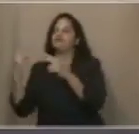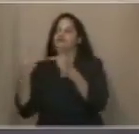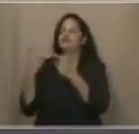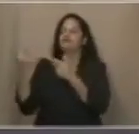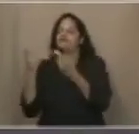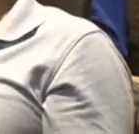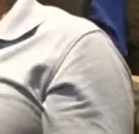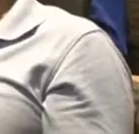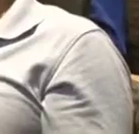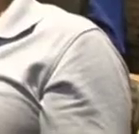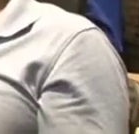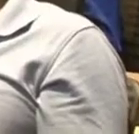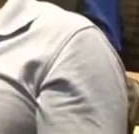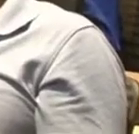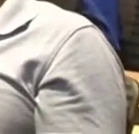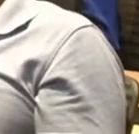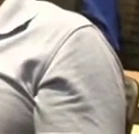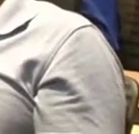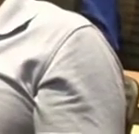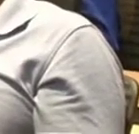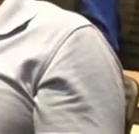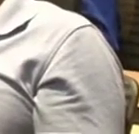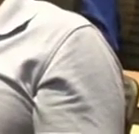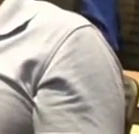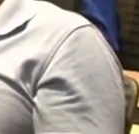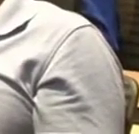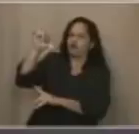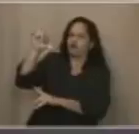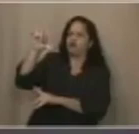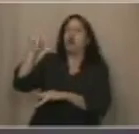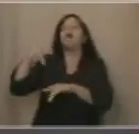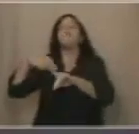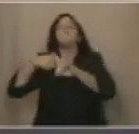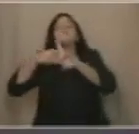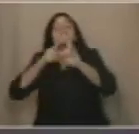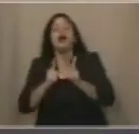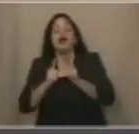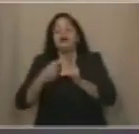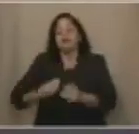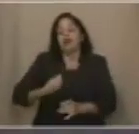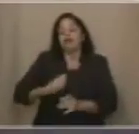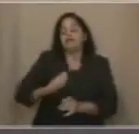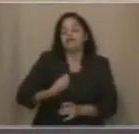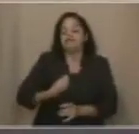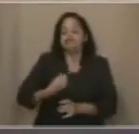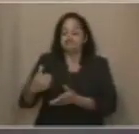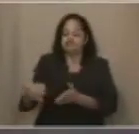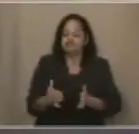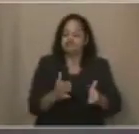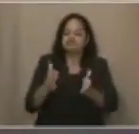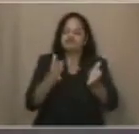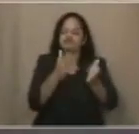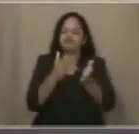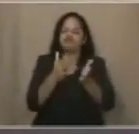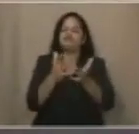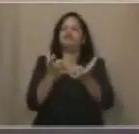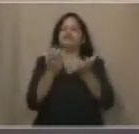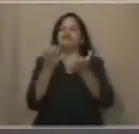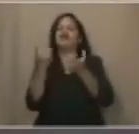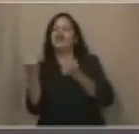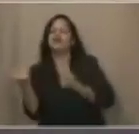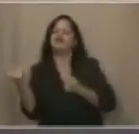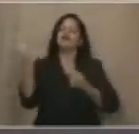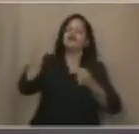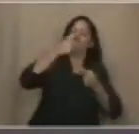tanto que mexe fazendo massa, nasce a danadinha da Paula. Quis o destino da vida, rapaz, mesmo assim como se disse, que ela viesse embora,